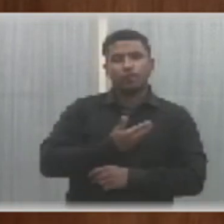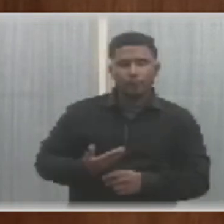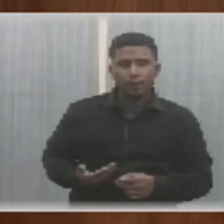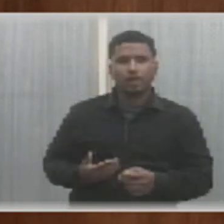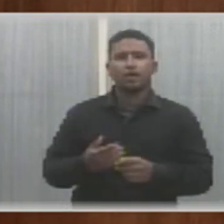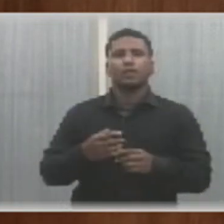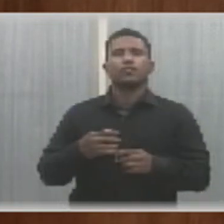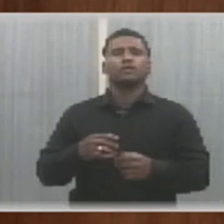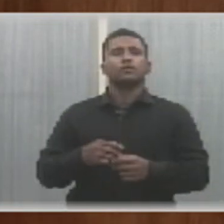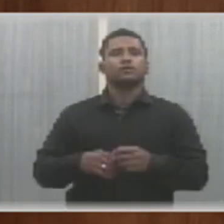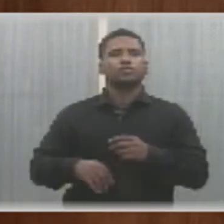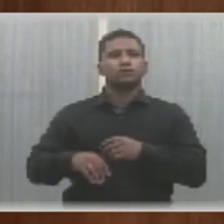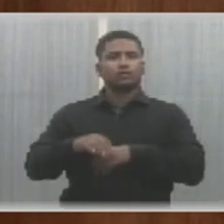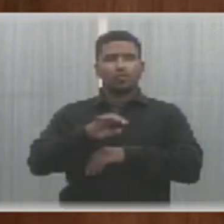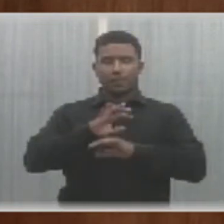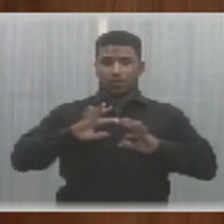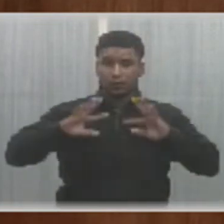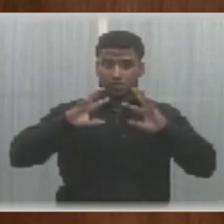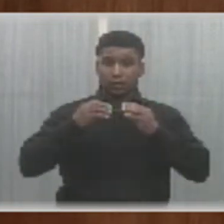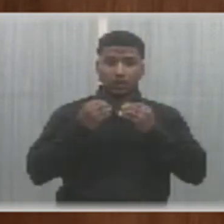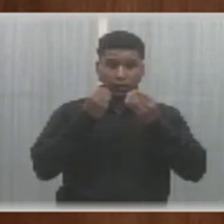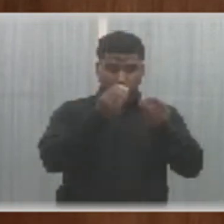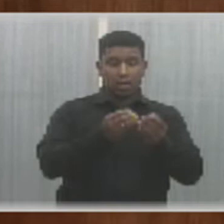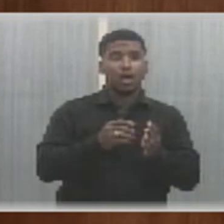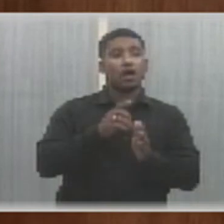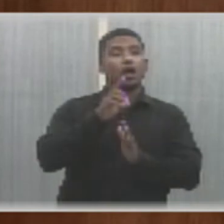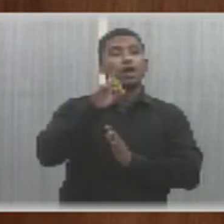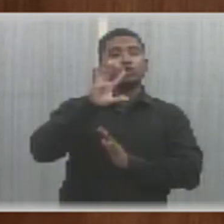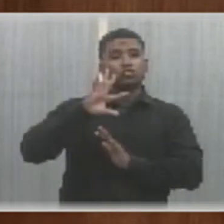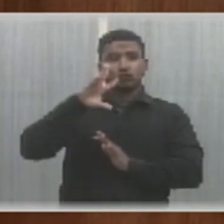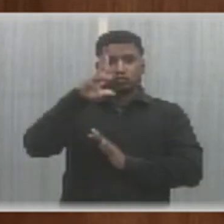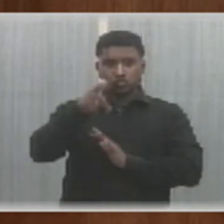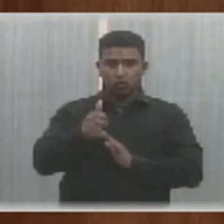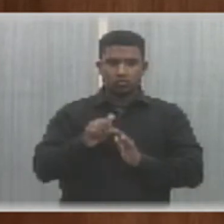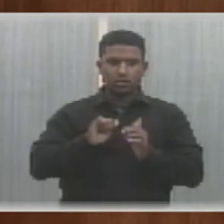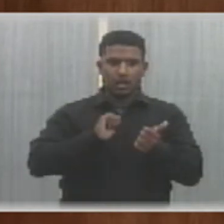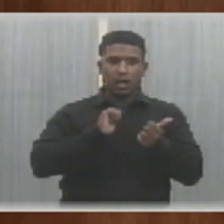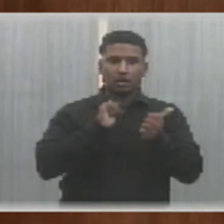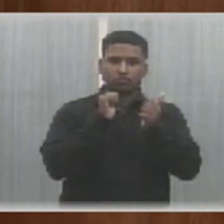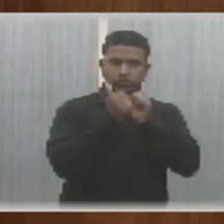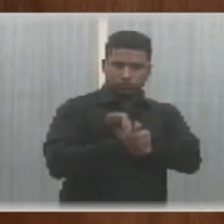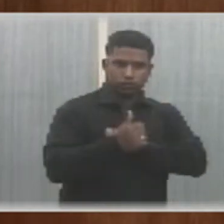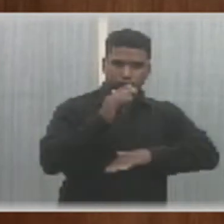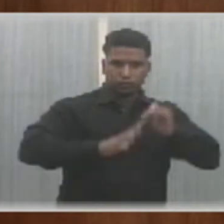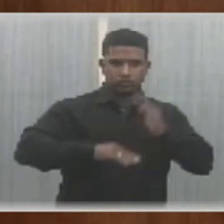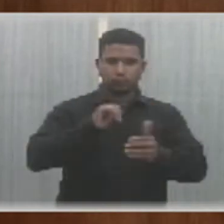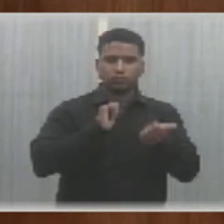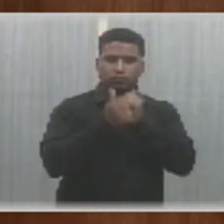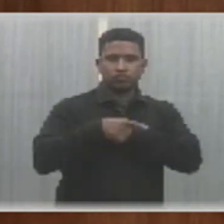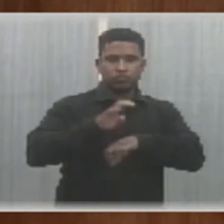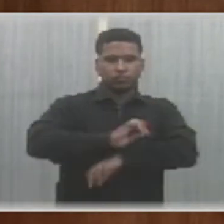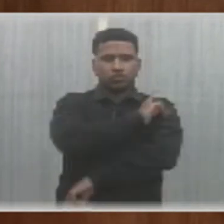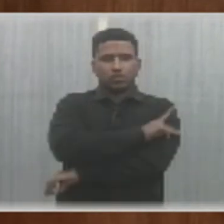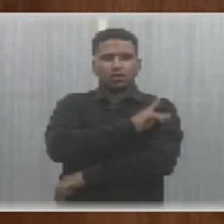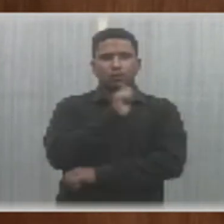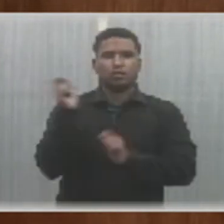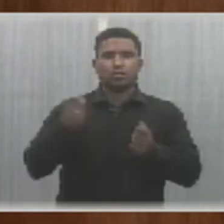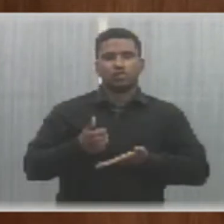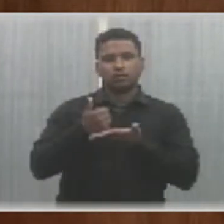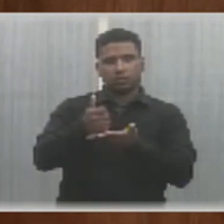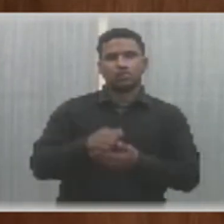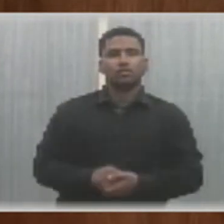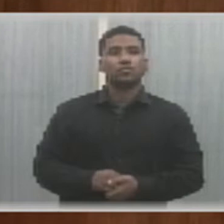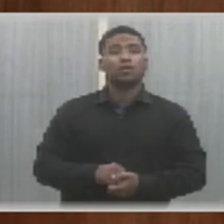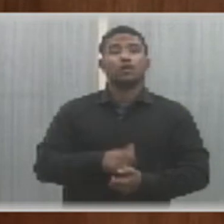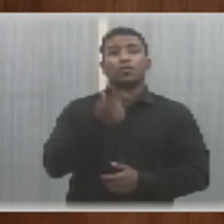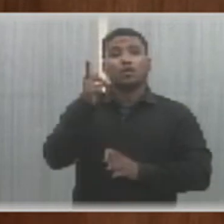Executivo, para todos os atletas e para-atletas do estado do Piauí e das outras providências. Temos